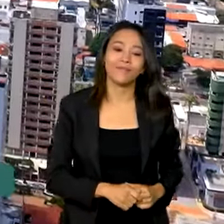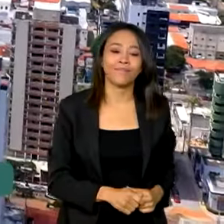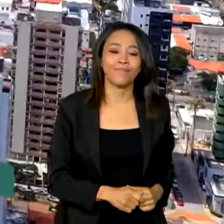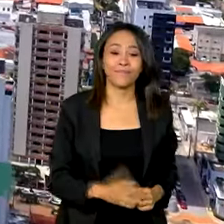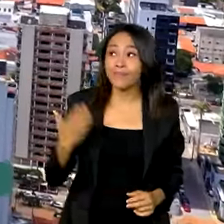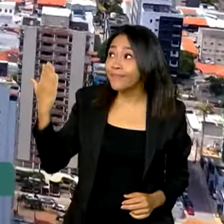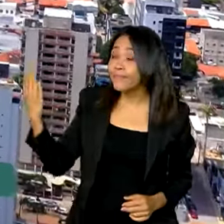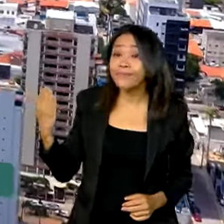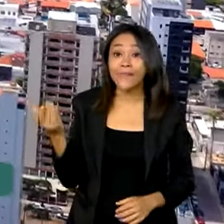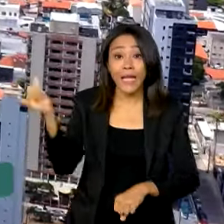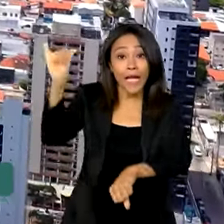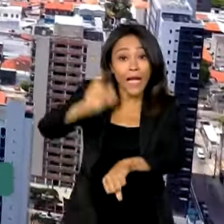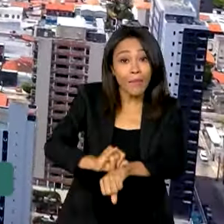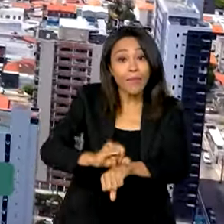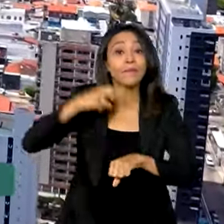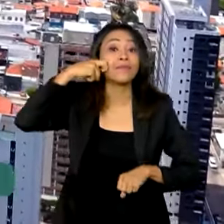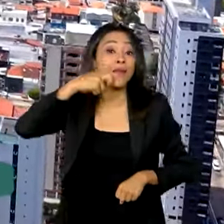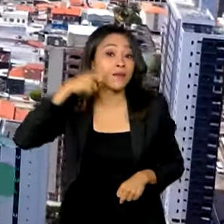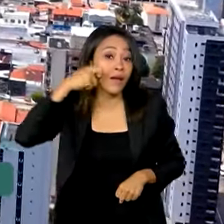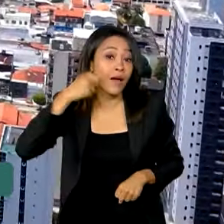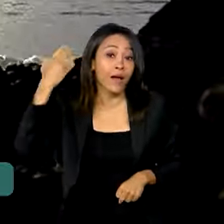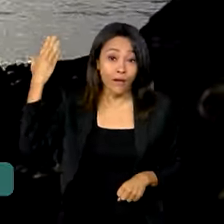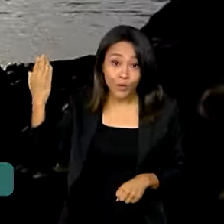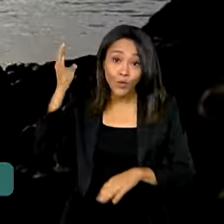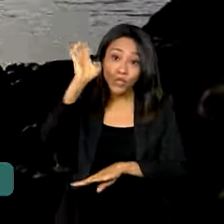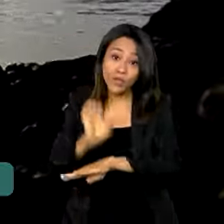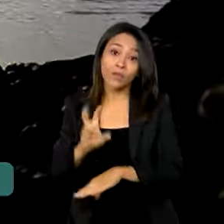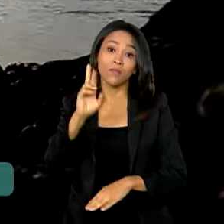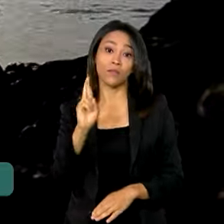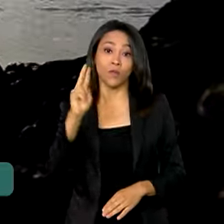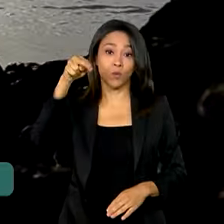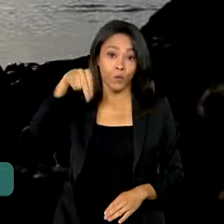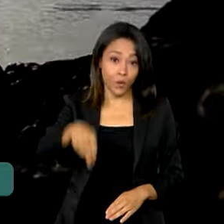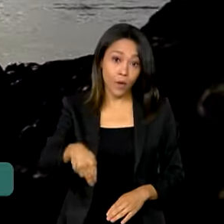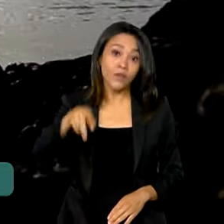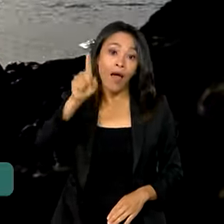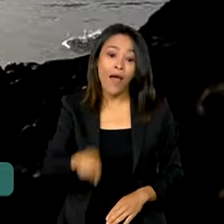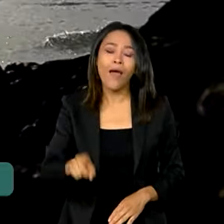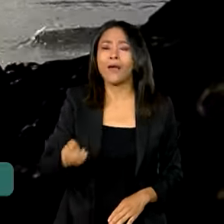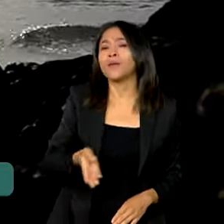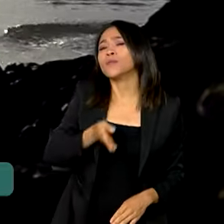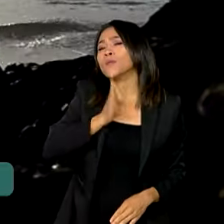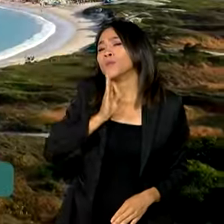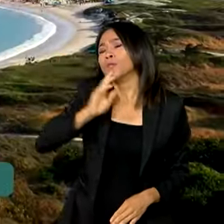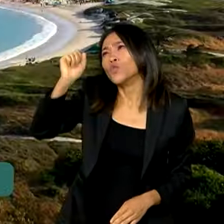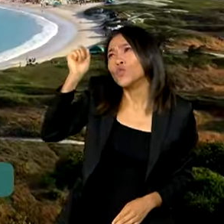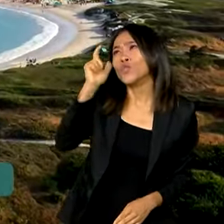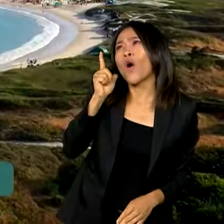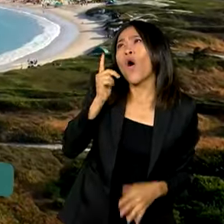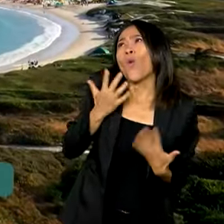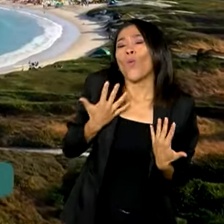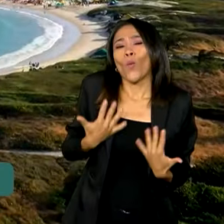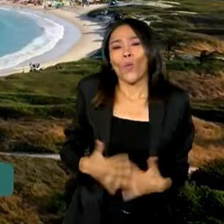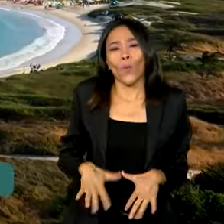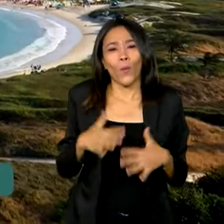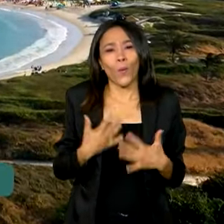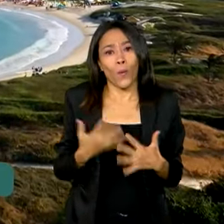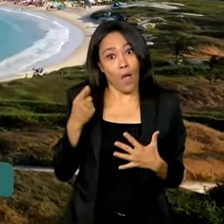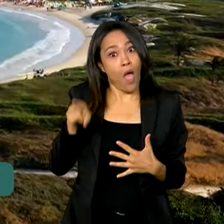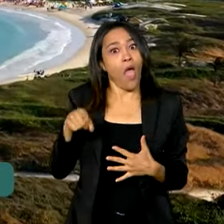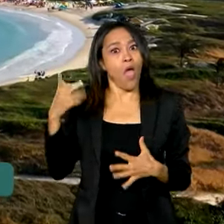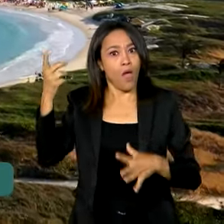Natal, capital do Rio Grande do Norte, conhecida como a Cidade do Sol, é um dos destinos